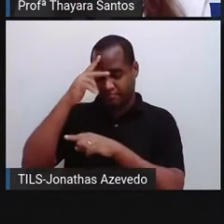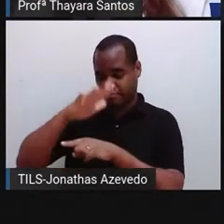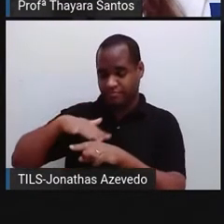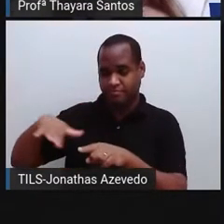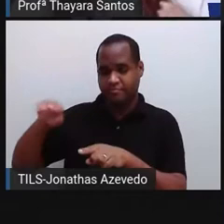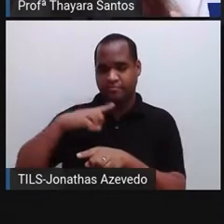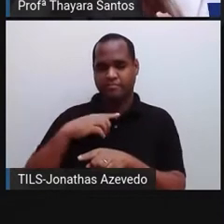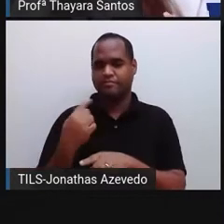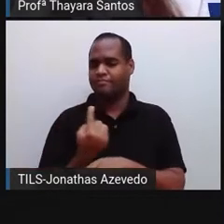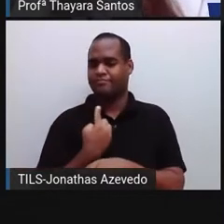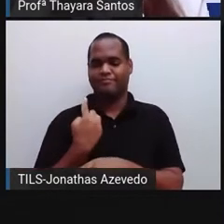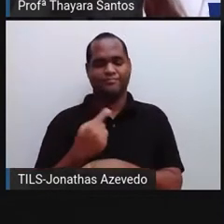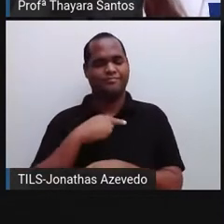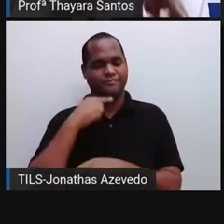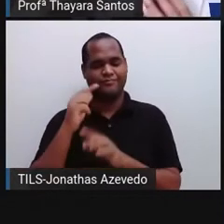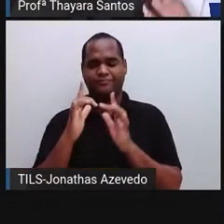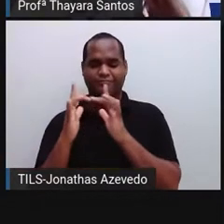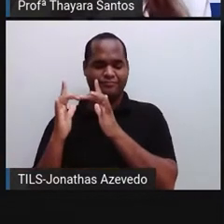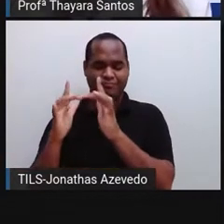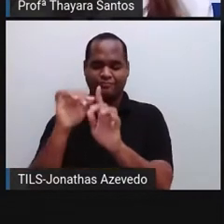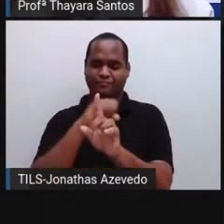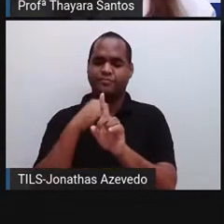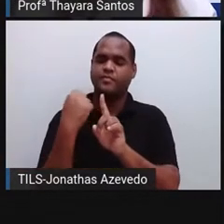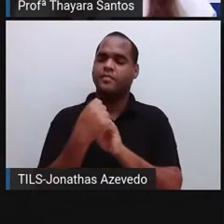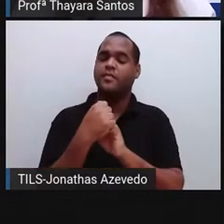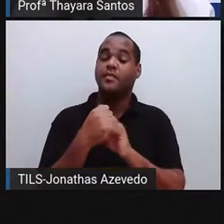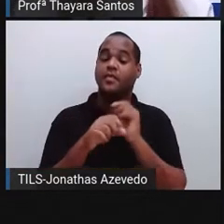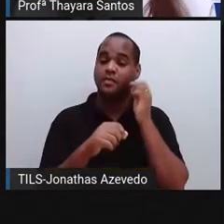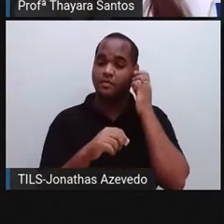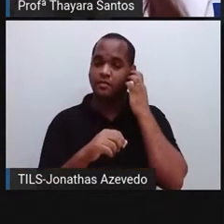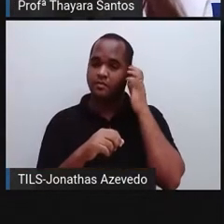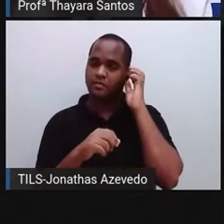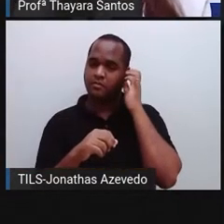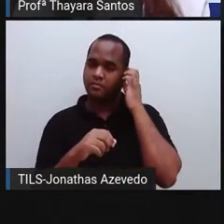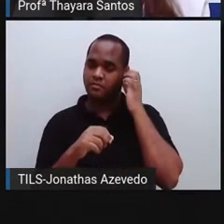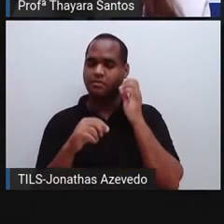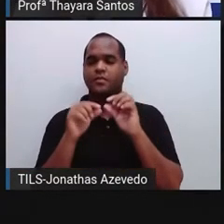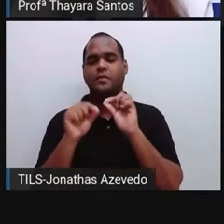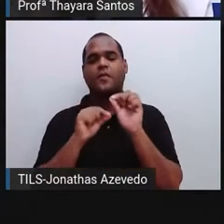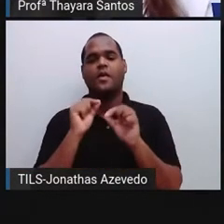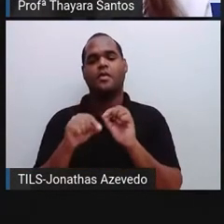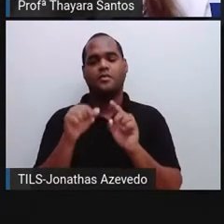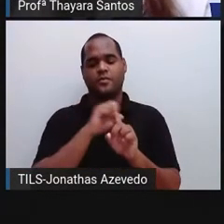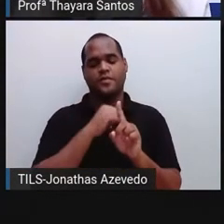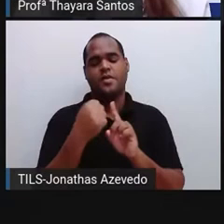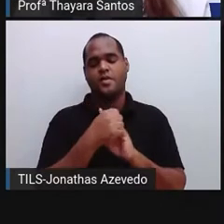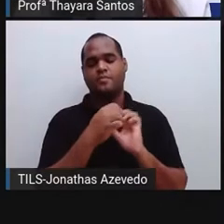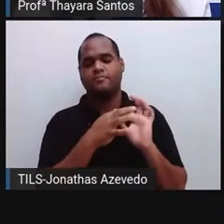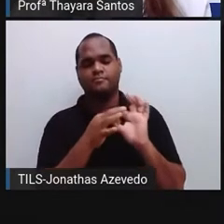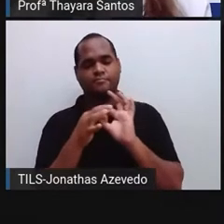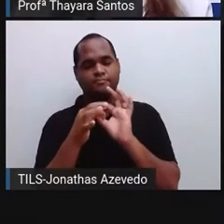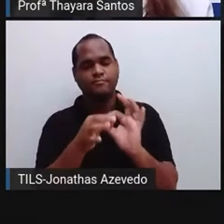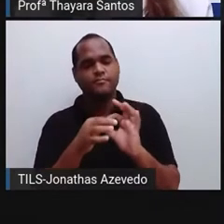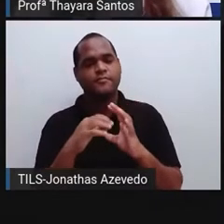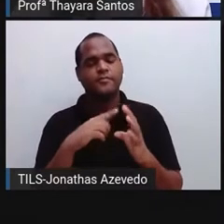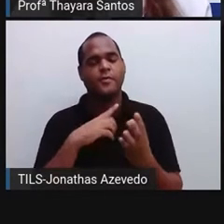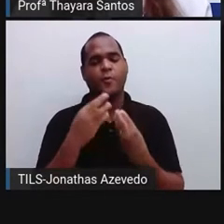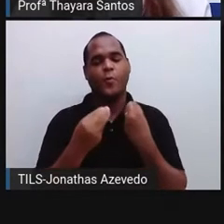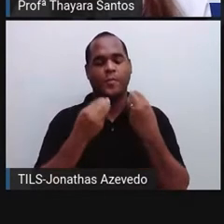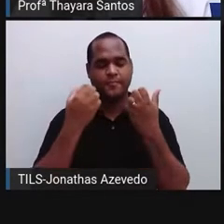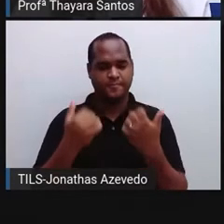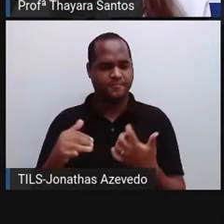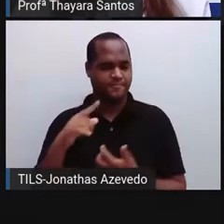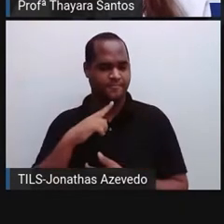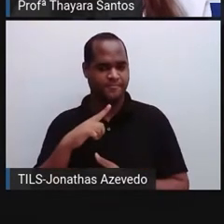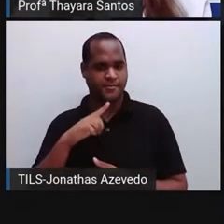a gente viver sem essa interação social. E quem permite com que a gente crie essas relações e faça essas interações é o nosso